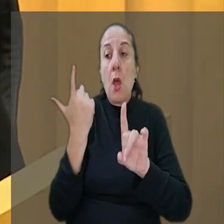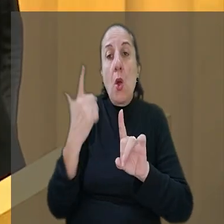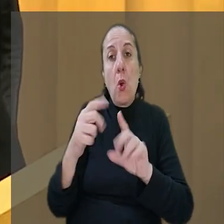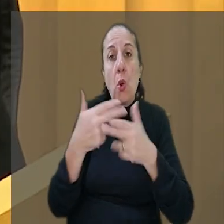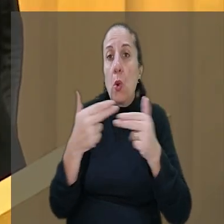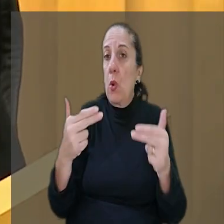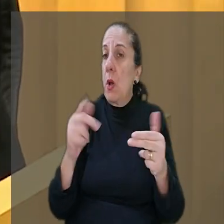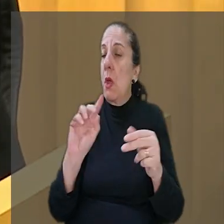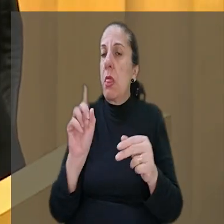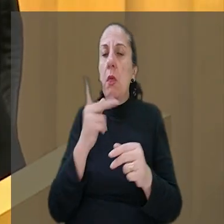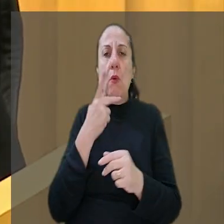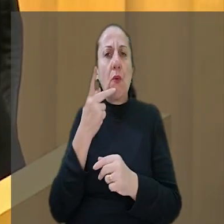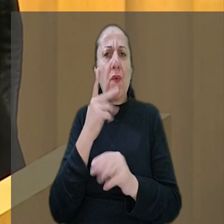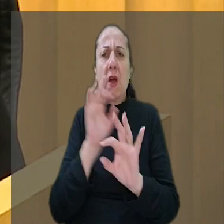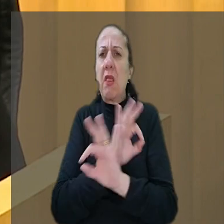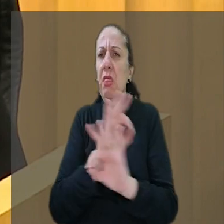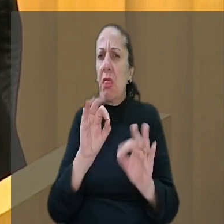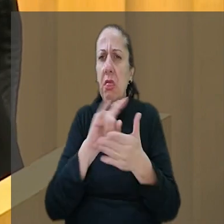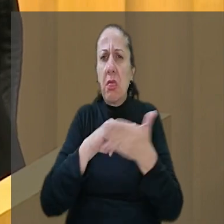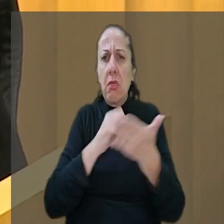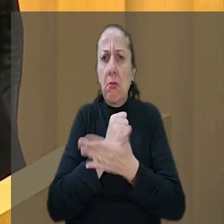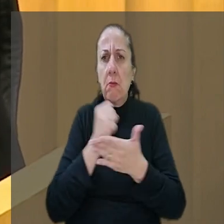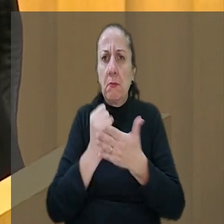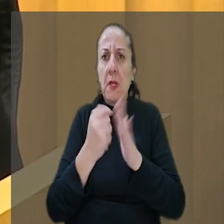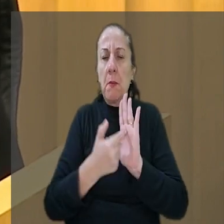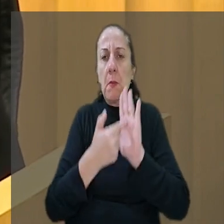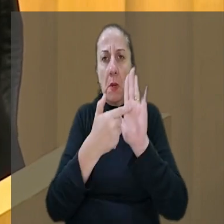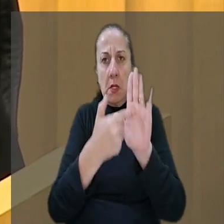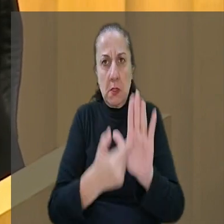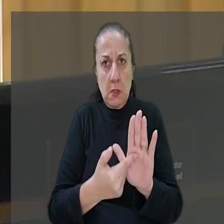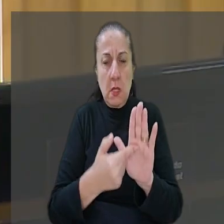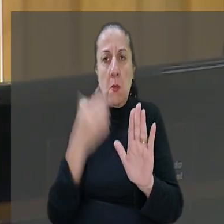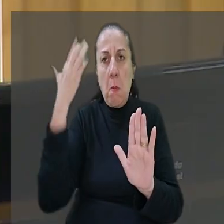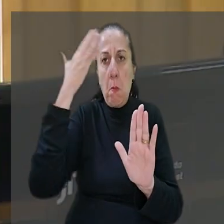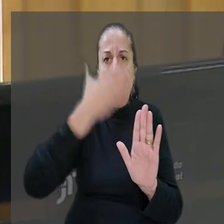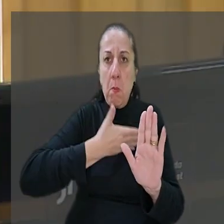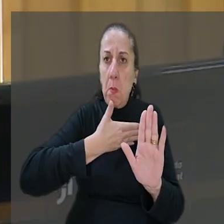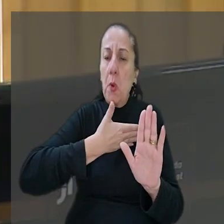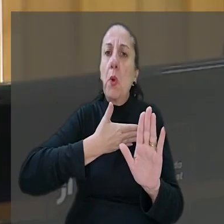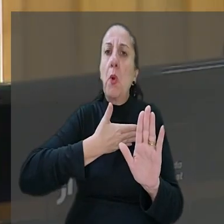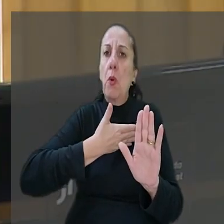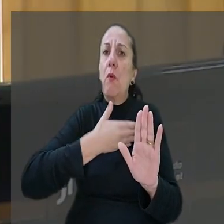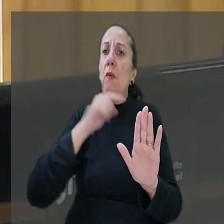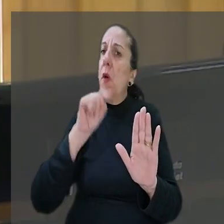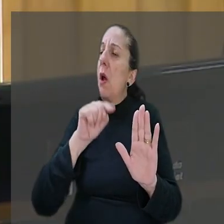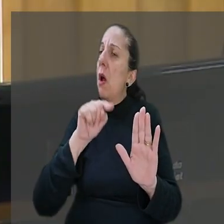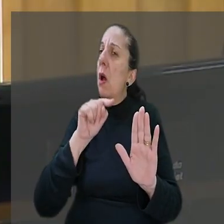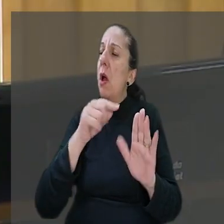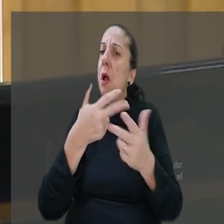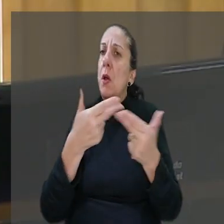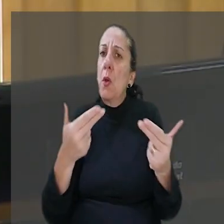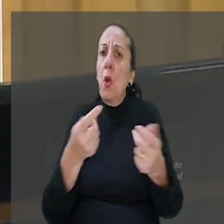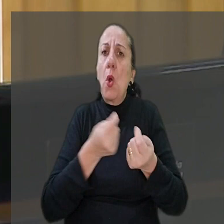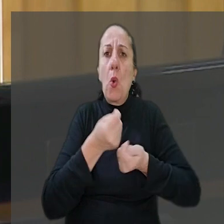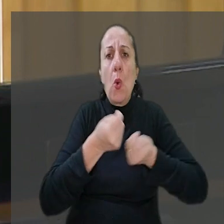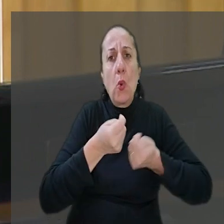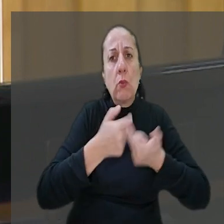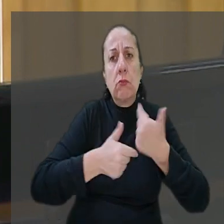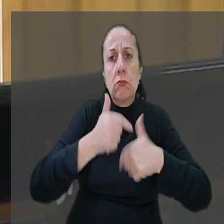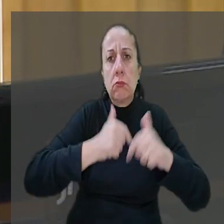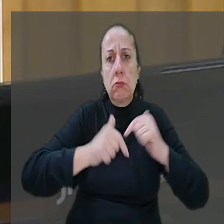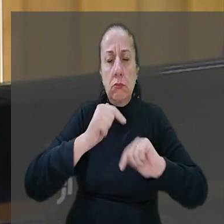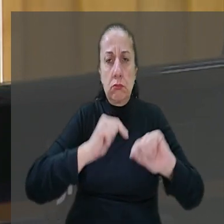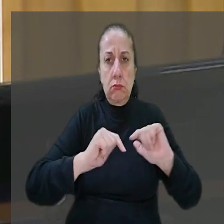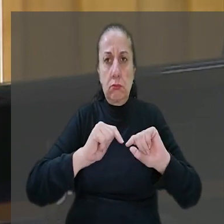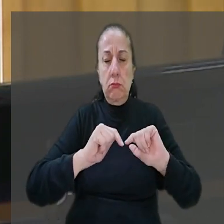Por outro lado, não faz menção a nenhum documento apresentado pelo empregador para comprovar a adoção desse regime ou de controle